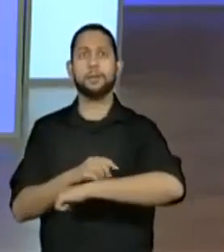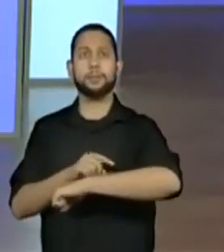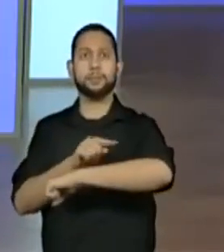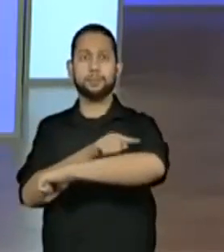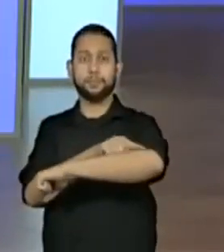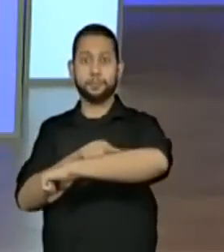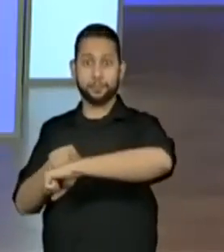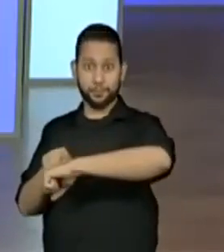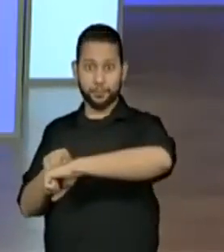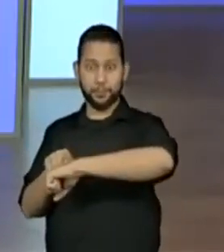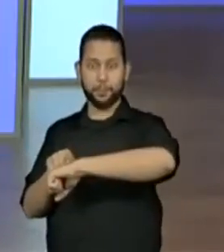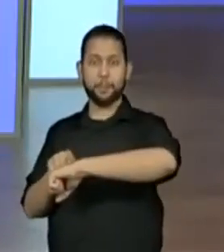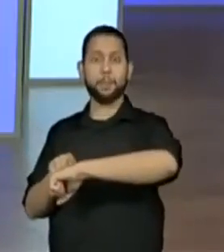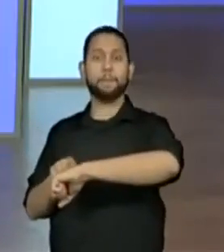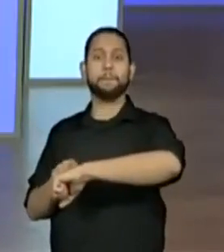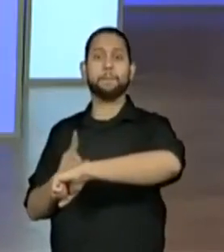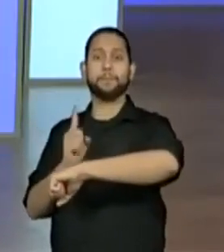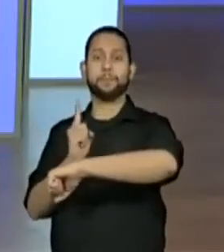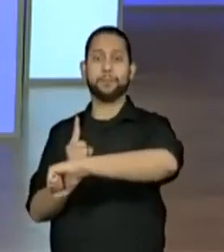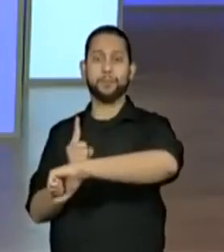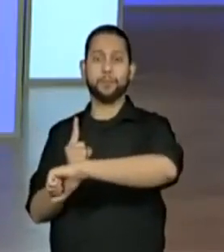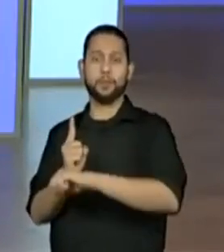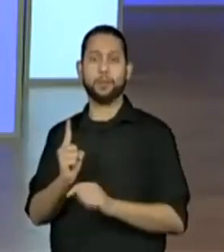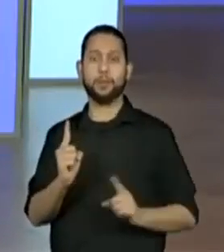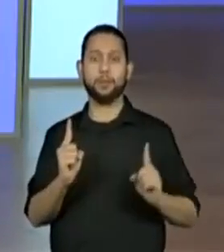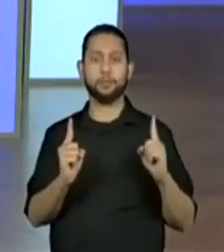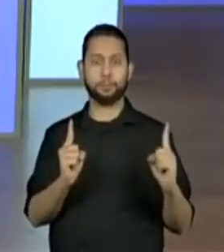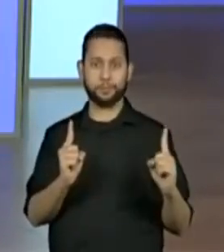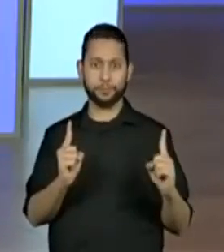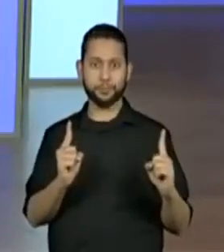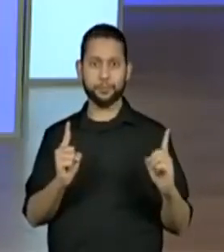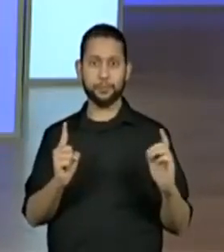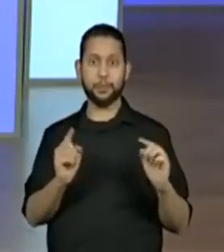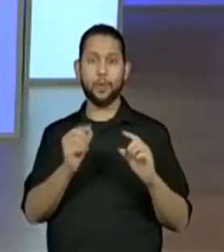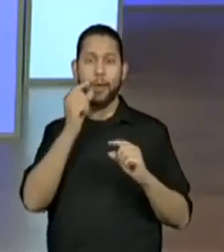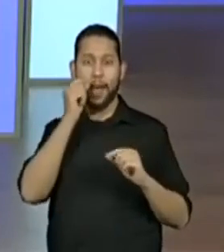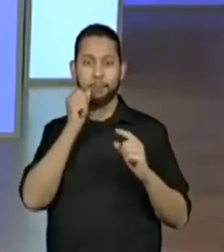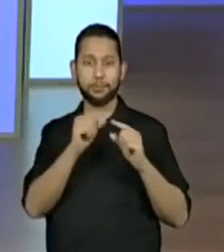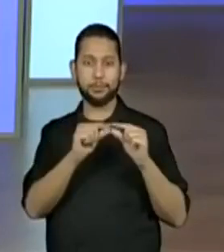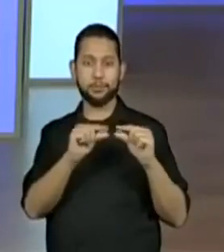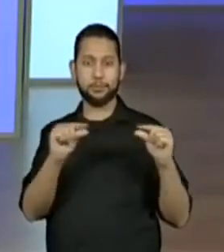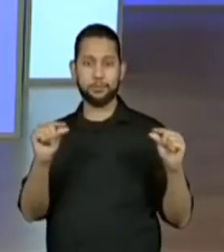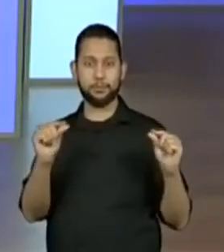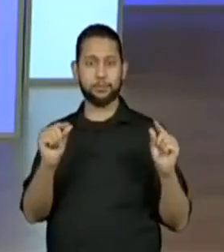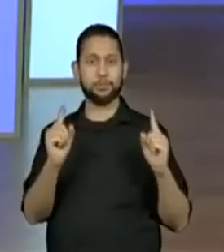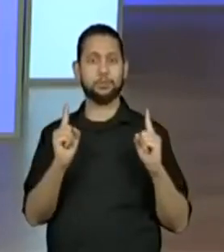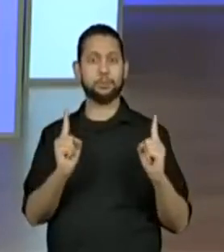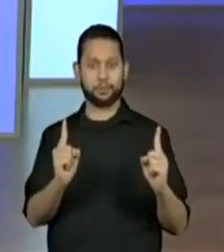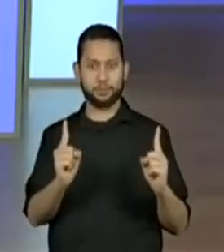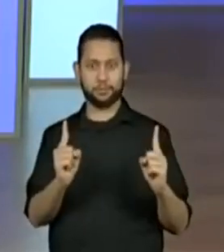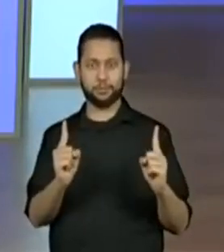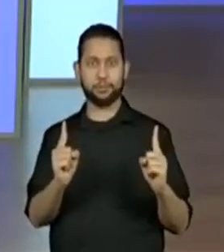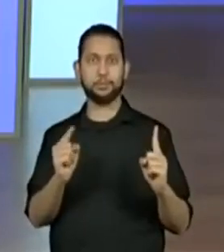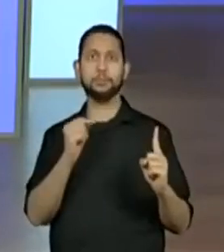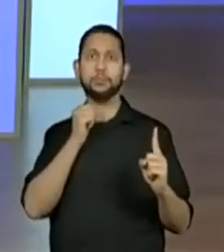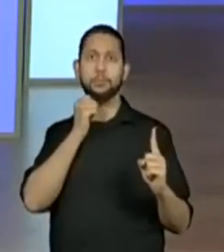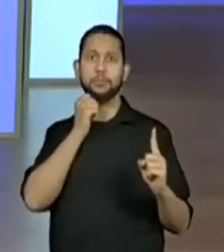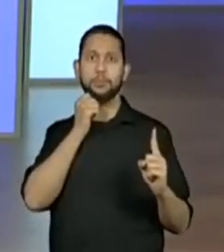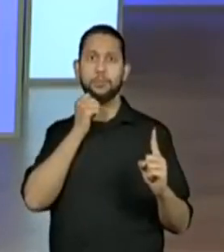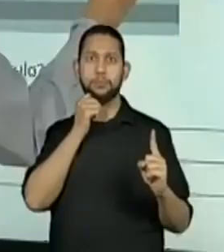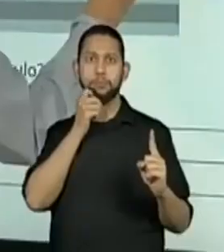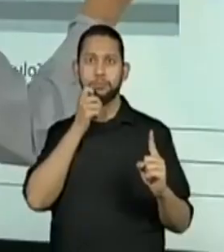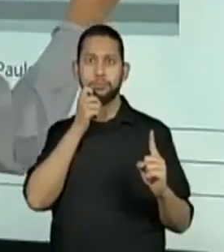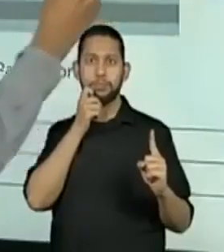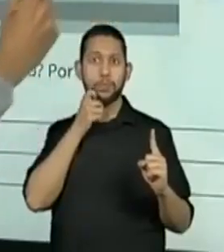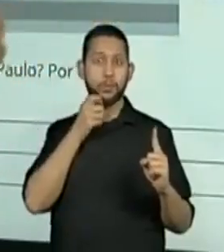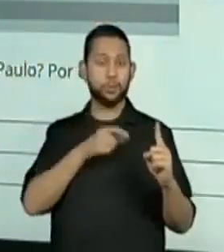Aqui temos a extremidade da borracha, não é? E temos aqui uma marcação. Essa marcação, eu vou transformar